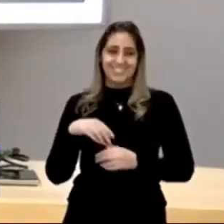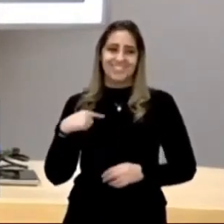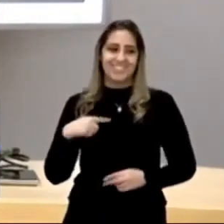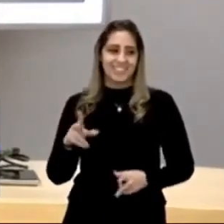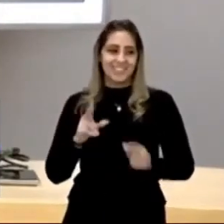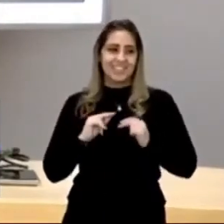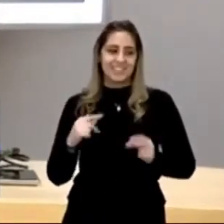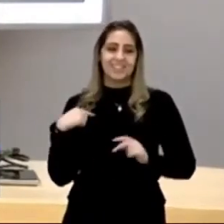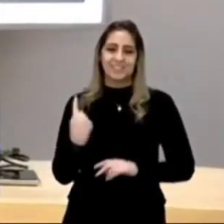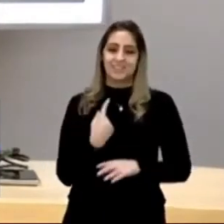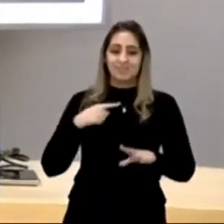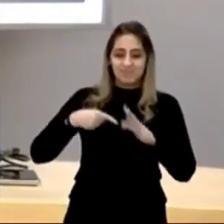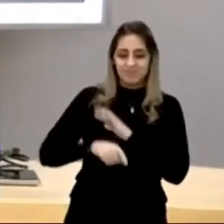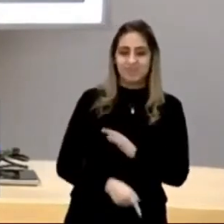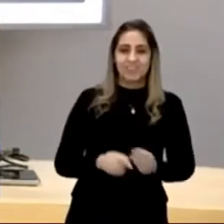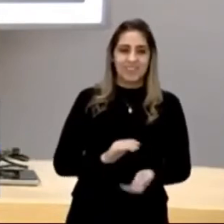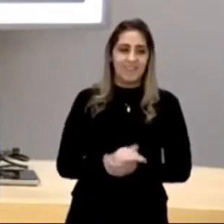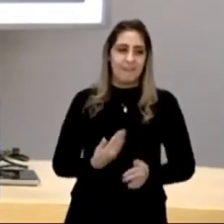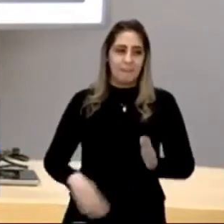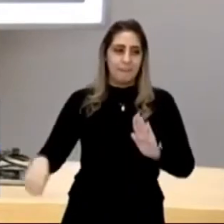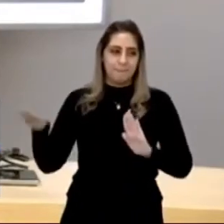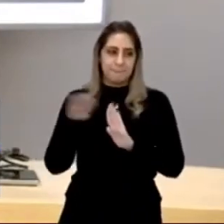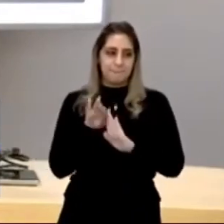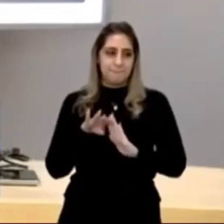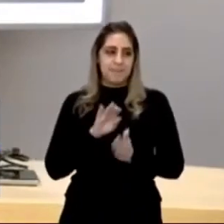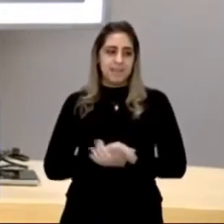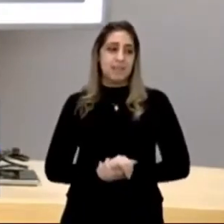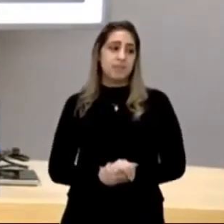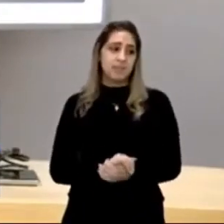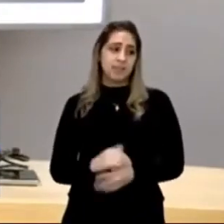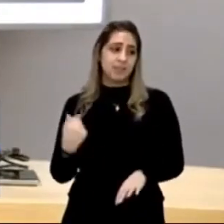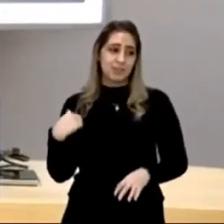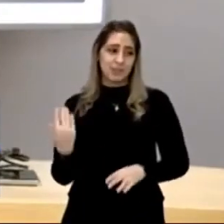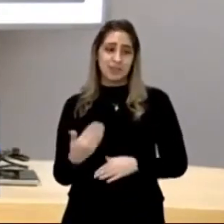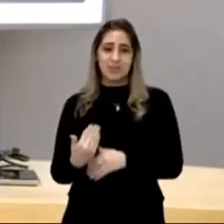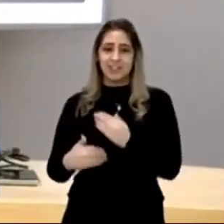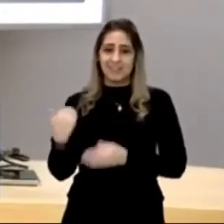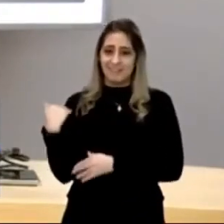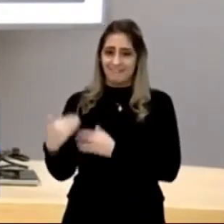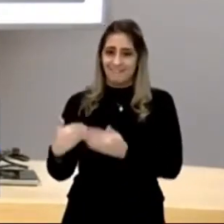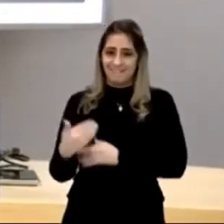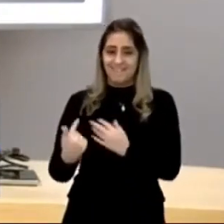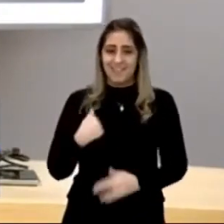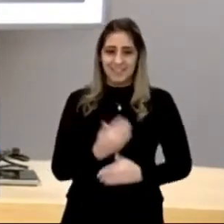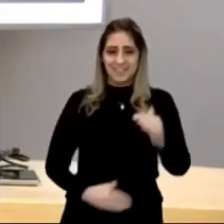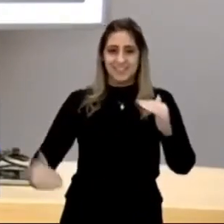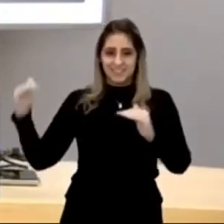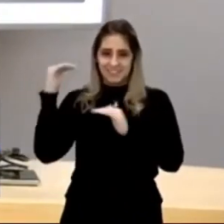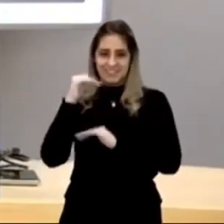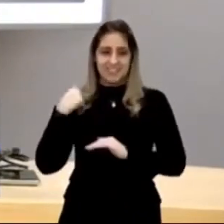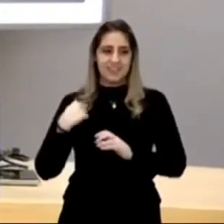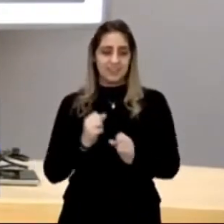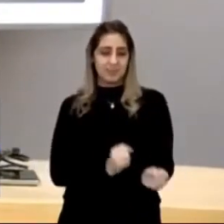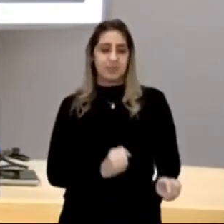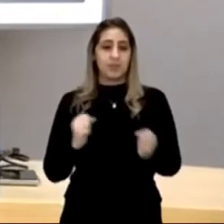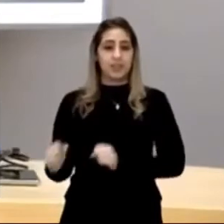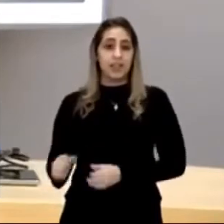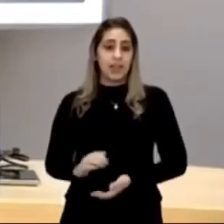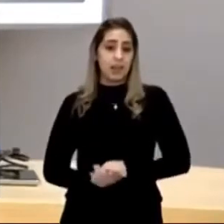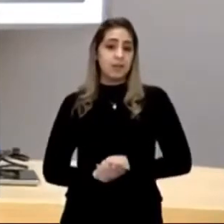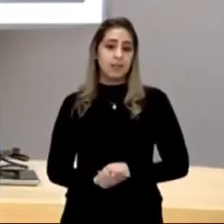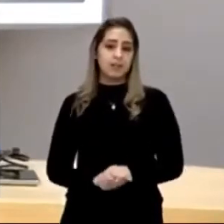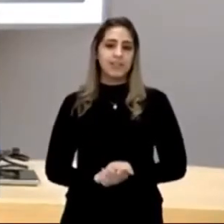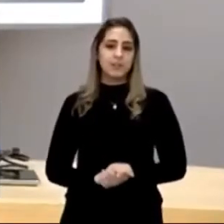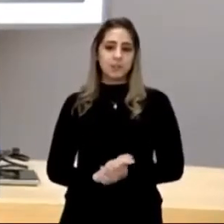Extremos, um livro muito bom, leia. Ele fala assim que quando o Hitler subiu ao poder, para ele foi